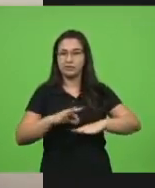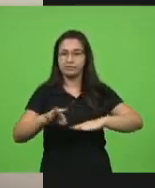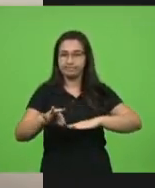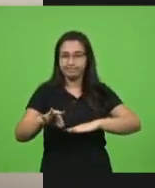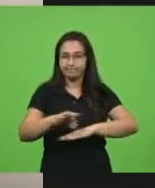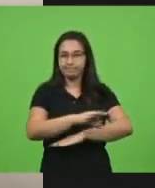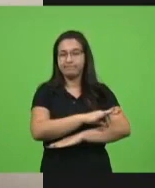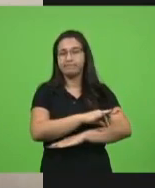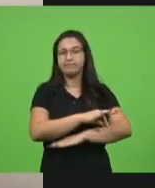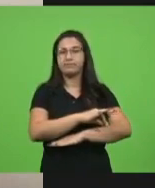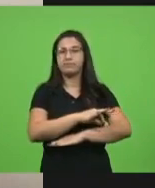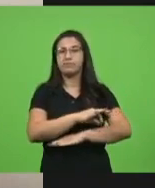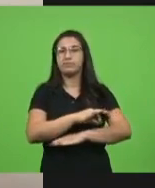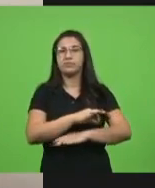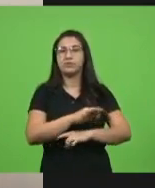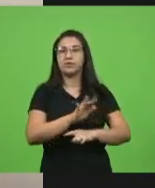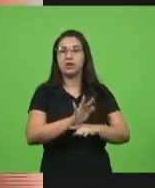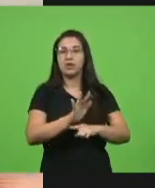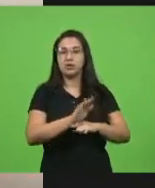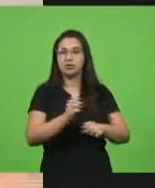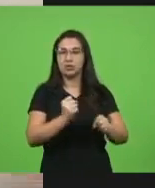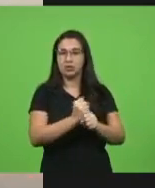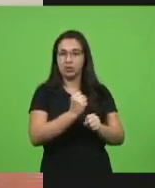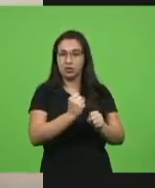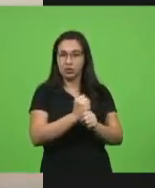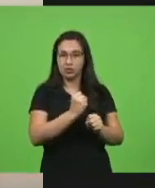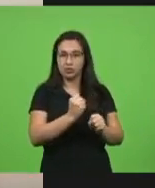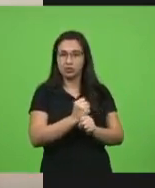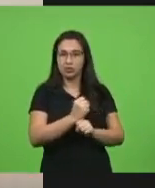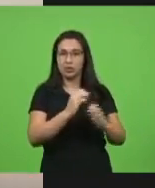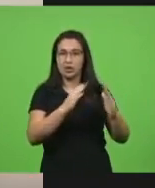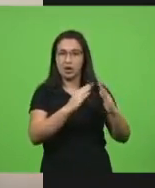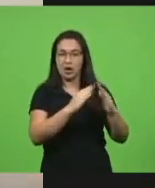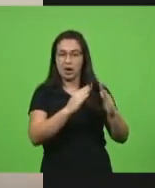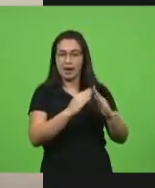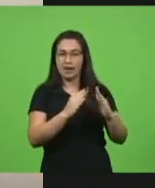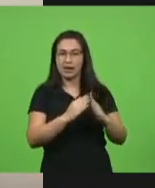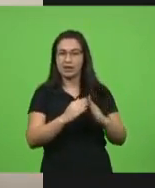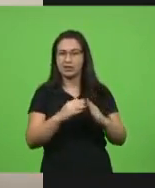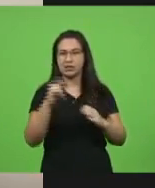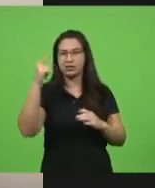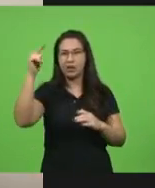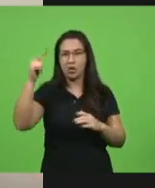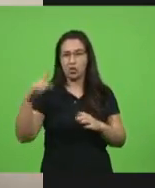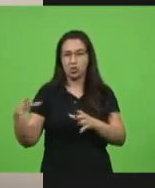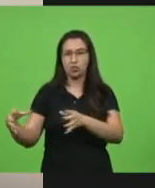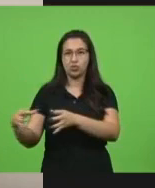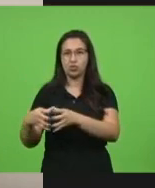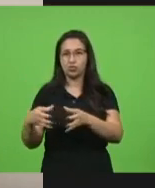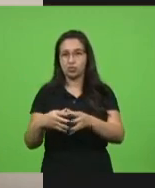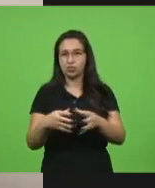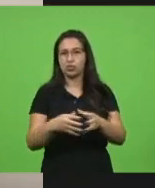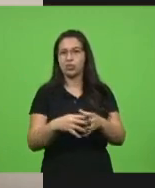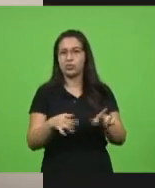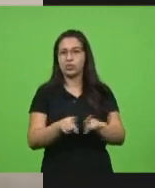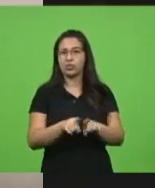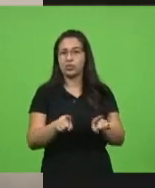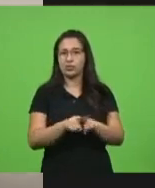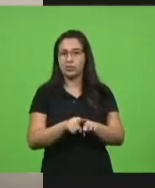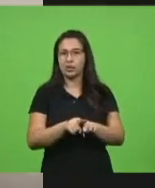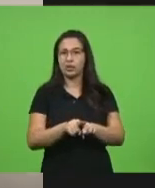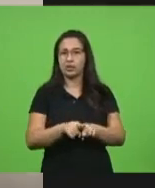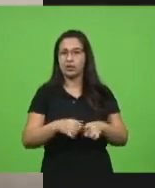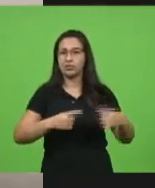por moradia e outros grupos da nossa sociedade, estamos fazendo um